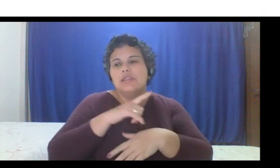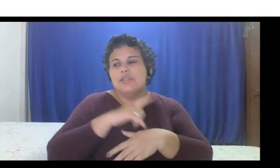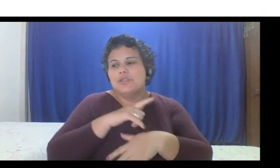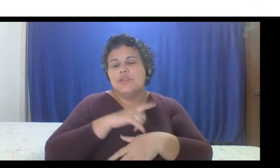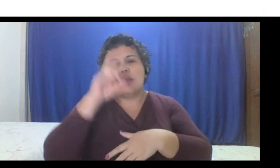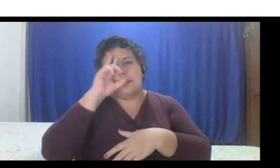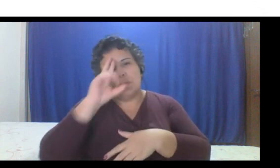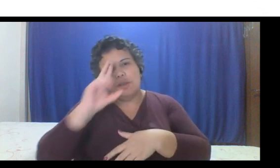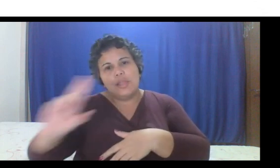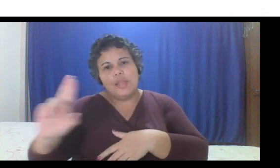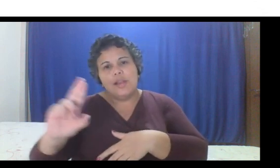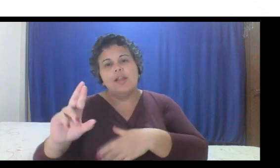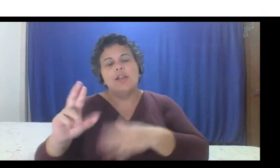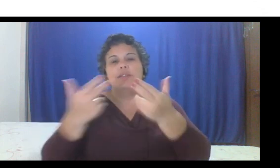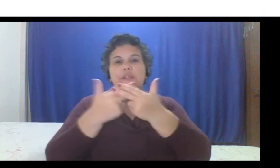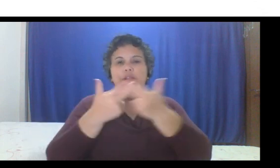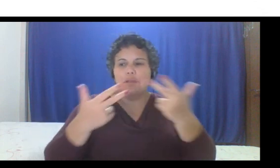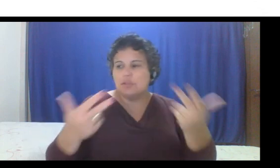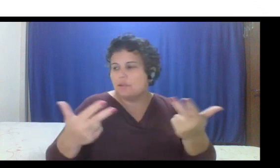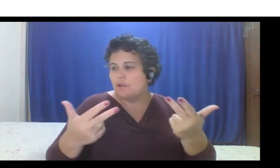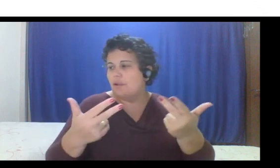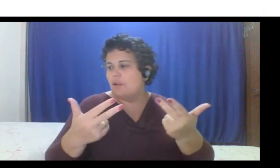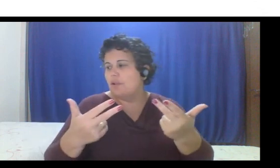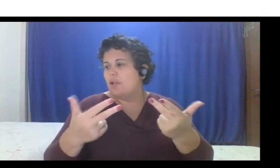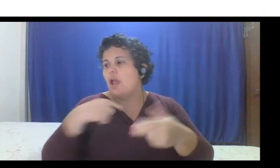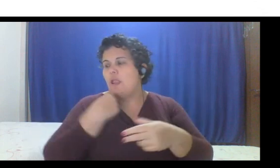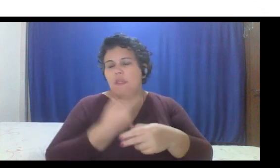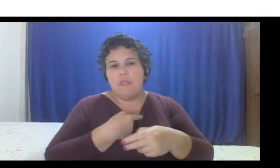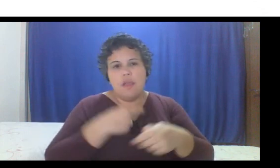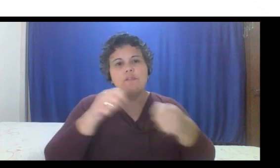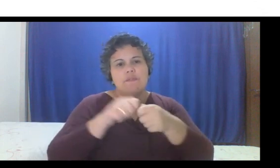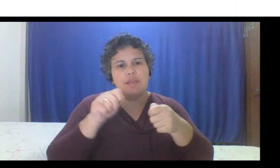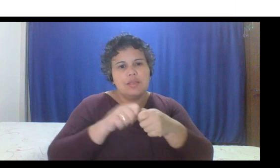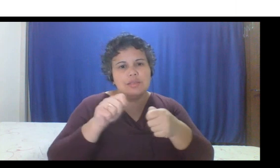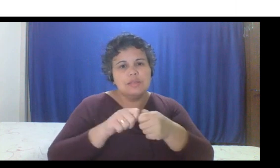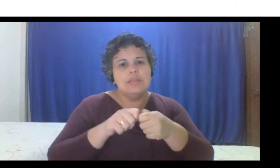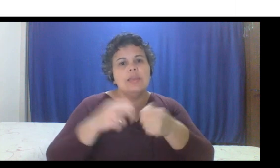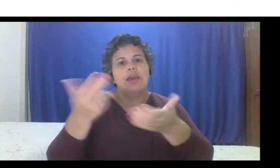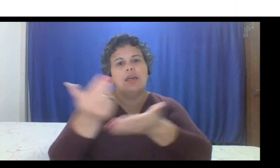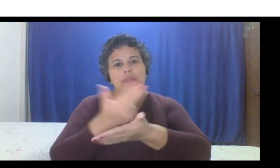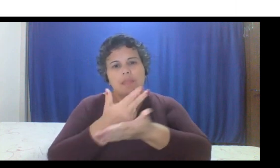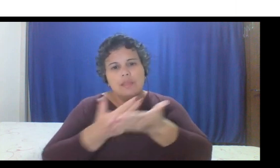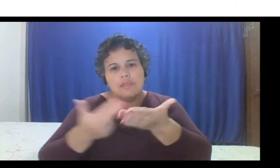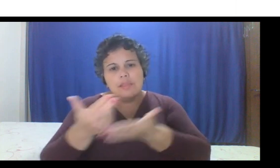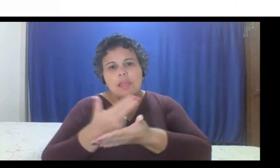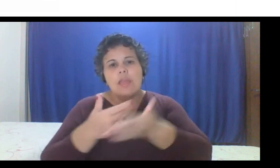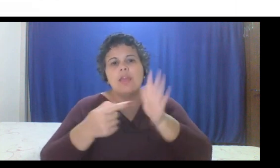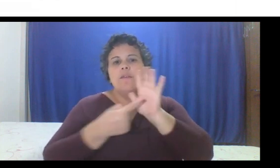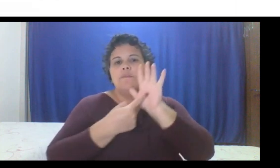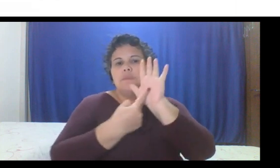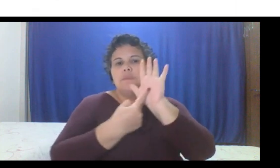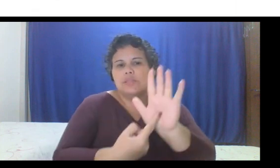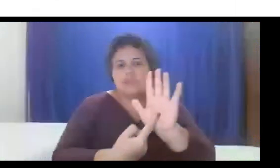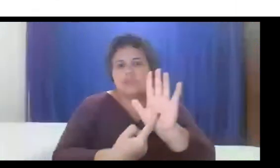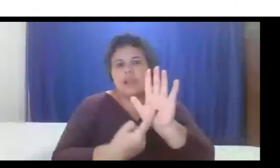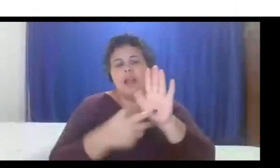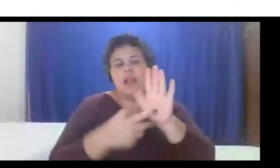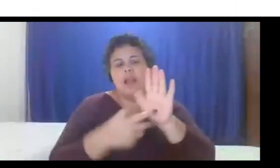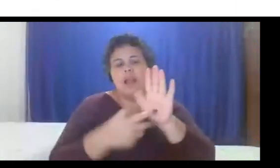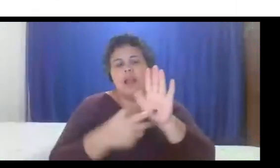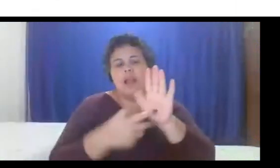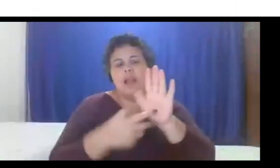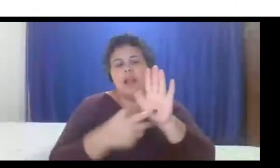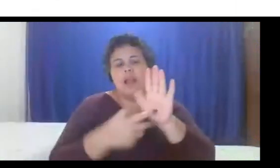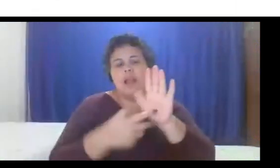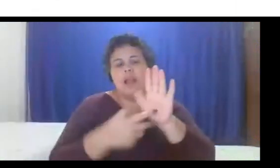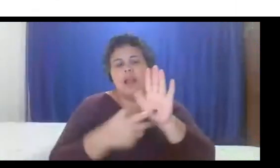etc., nesse contexto, a gente levava o mesmo desenho, atualizava junto, mostrava os caminhos, chegou um momento que todo mundo